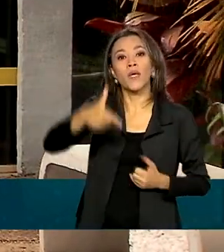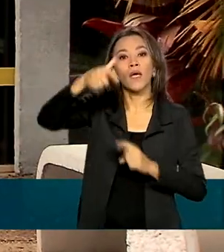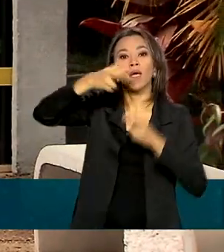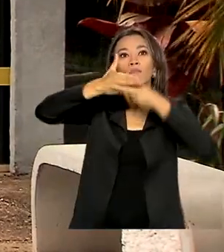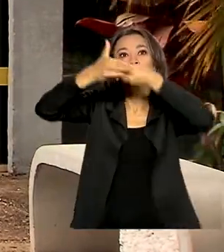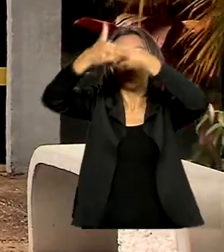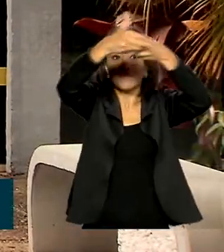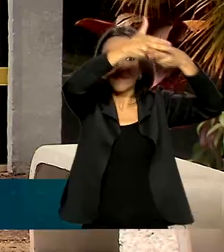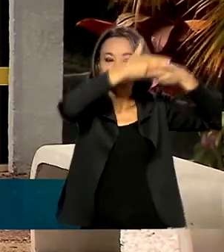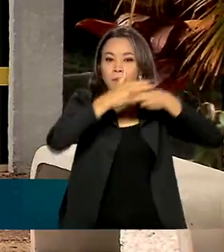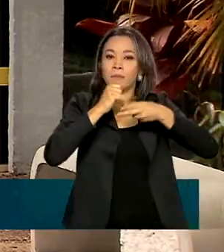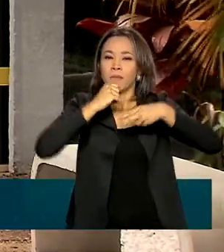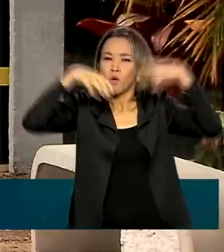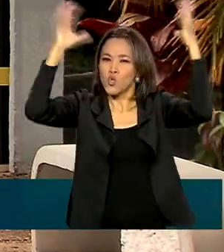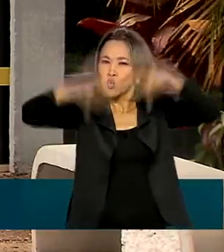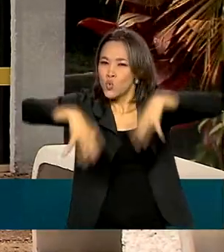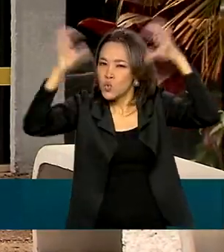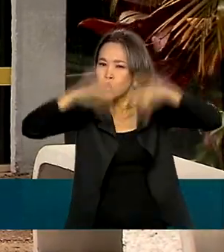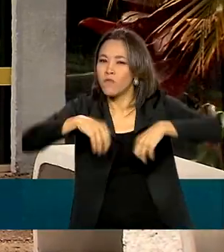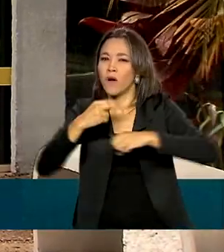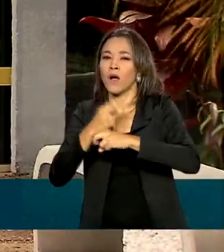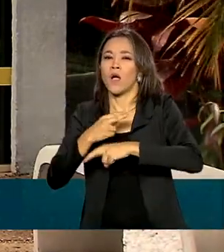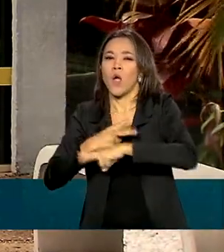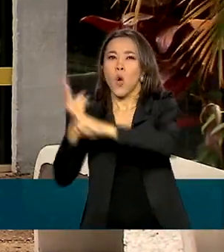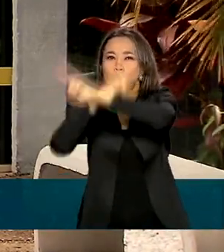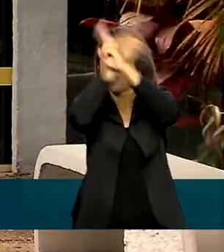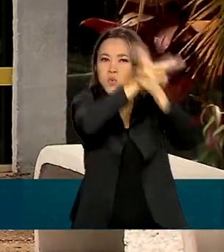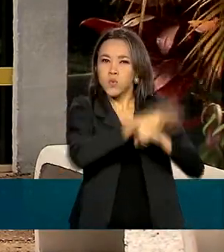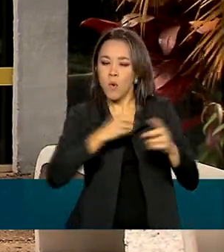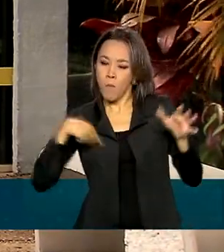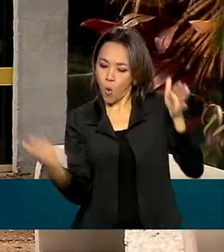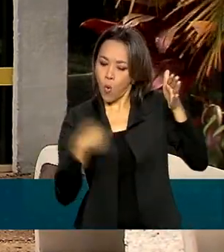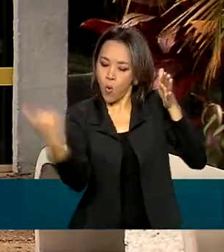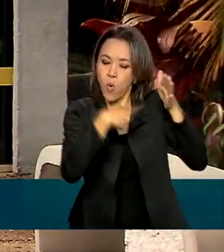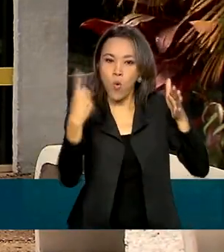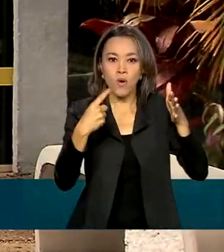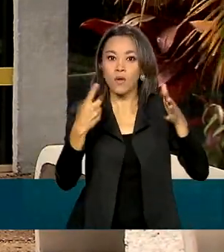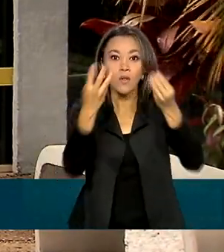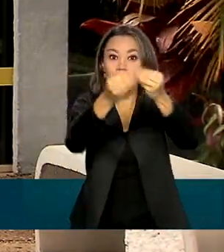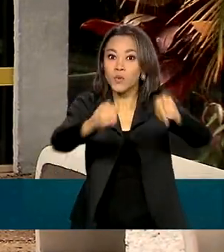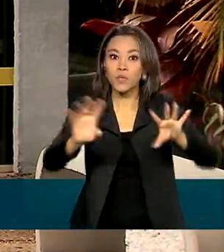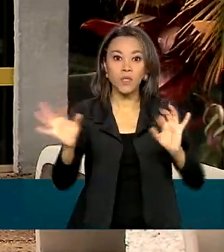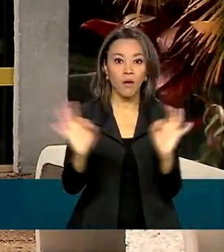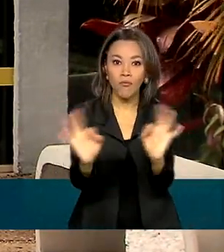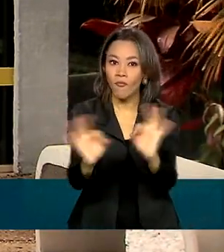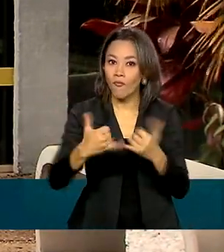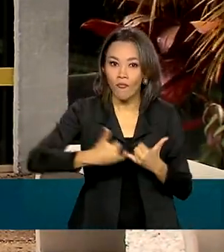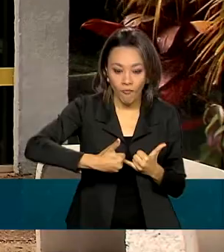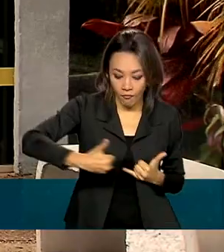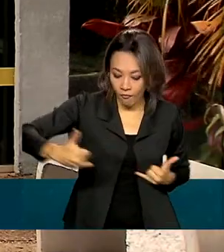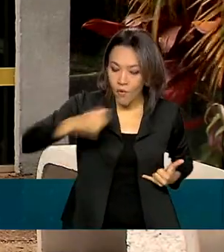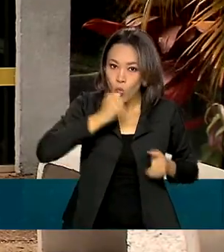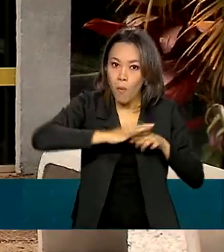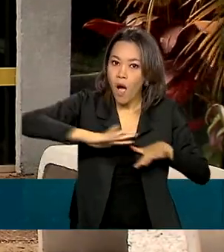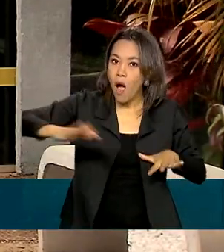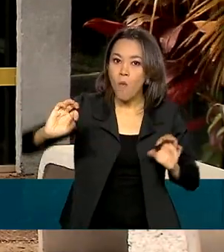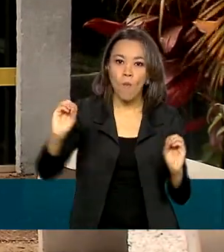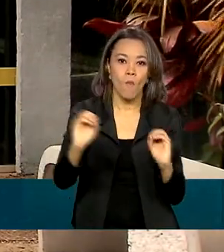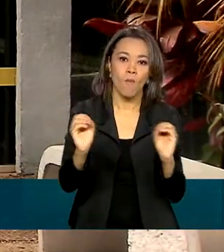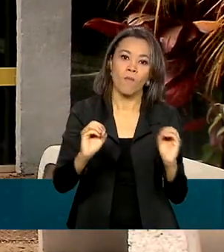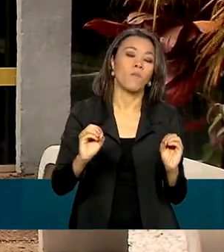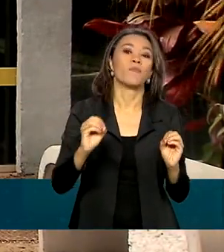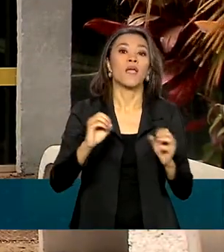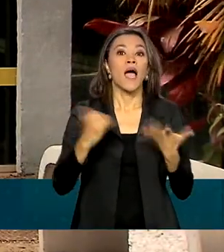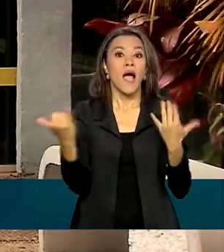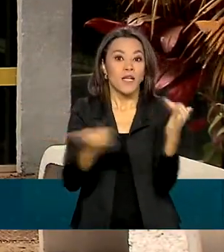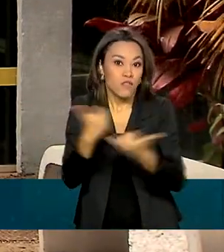Quando chove forte ou há furacões, por exemplo, o sinal não é afetado. Além disso, a capacidade de enviar